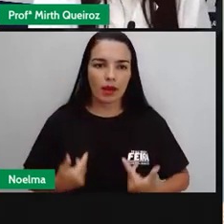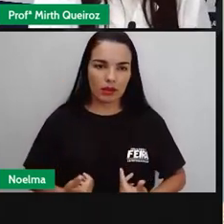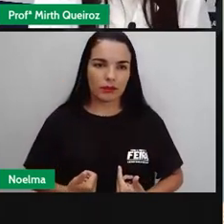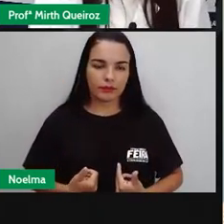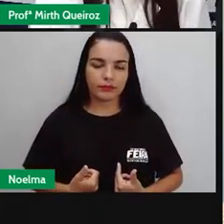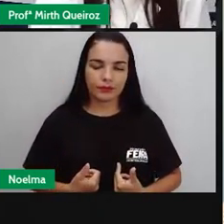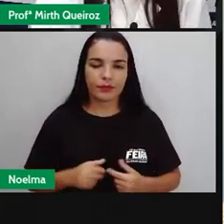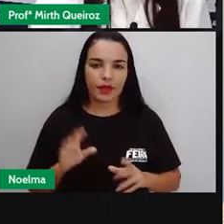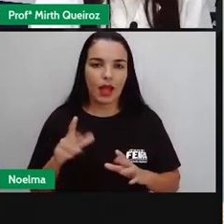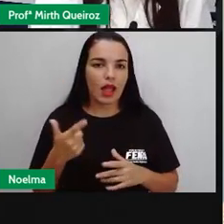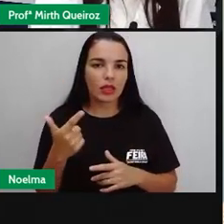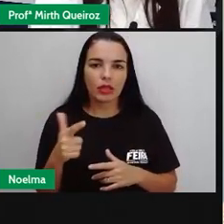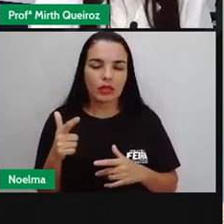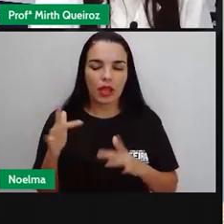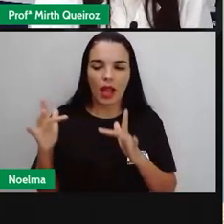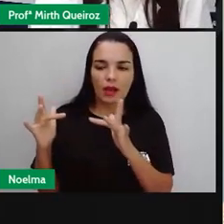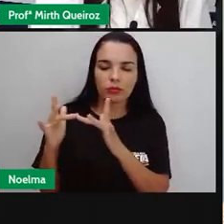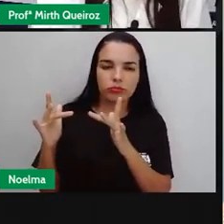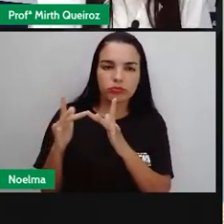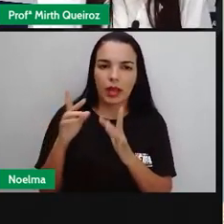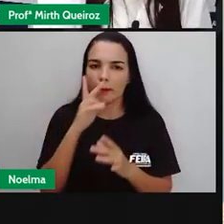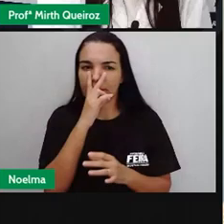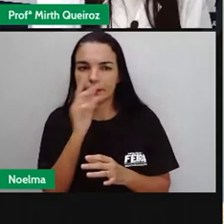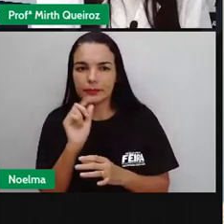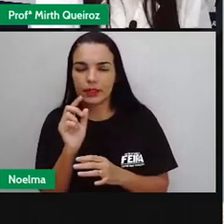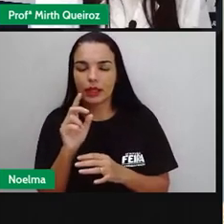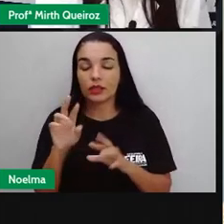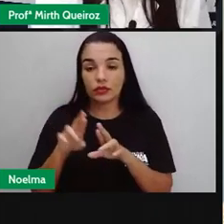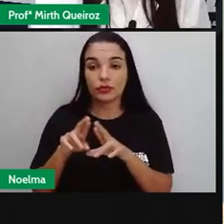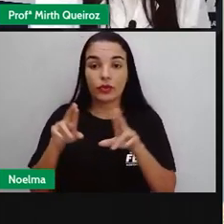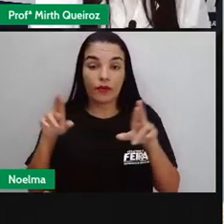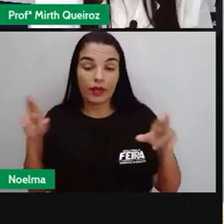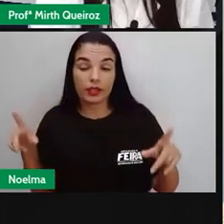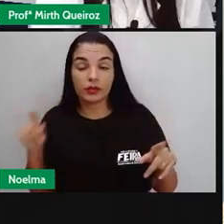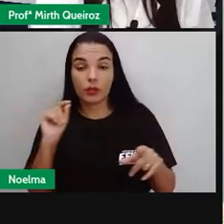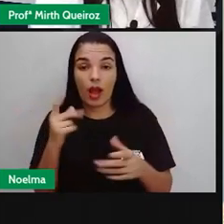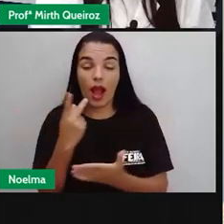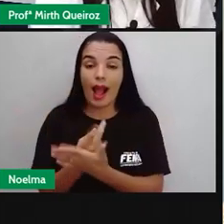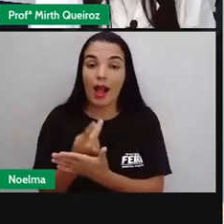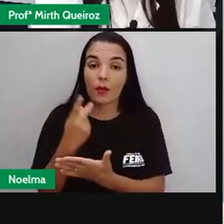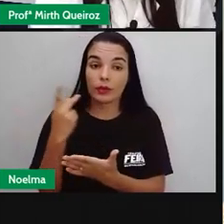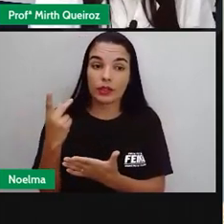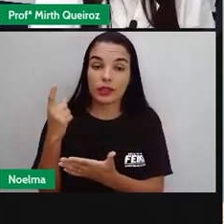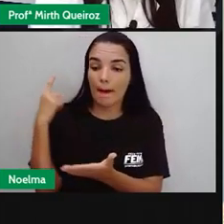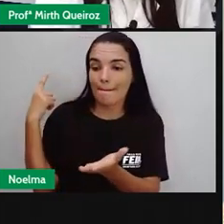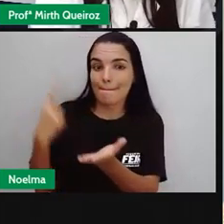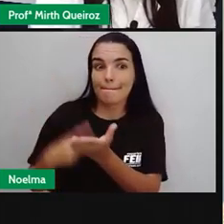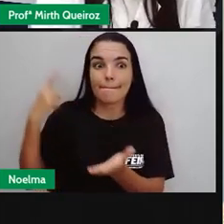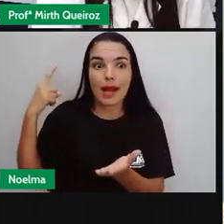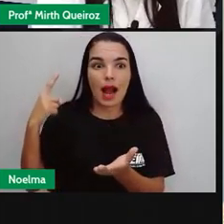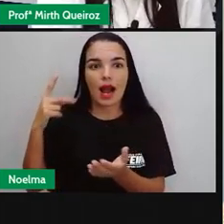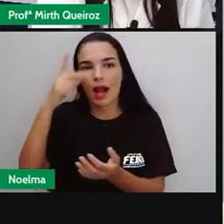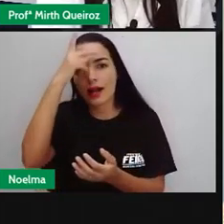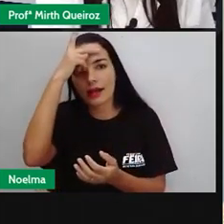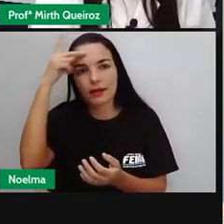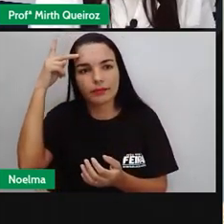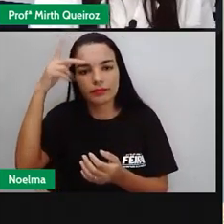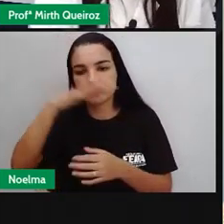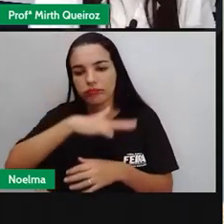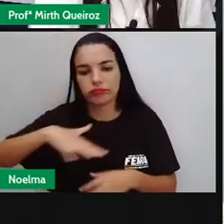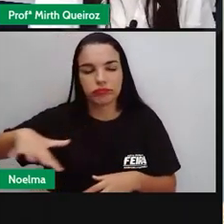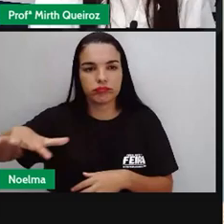cronológico O tempo histórico são os acontecimentos que marcam o povo, uma nação